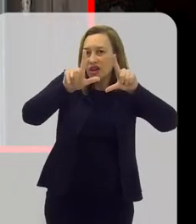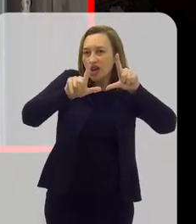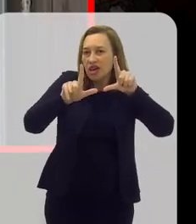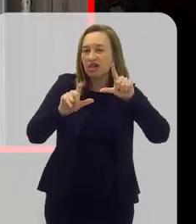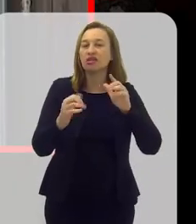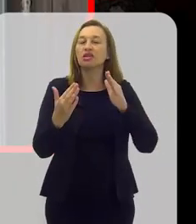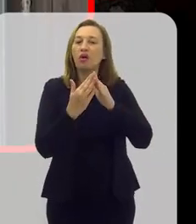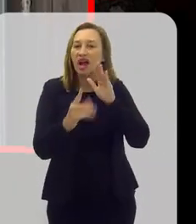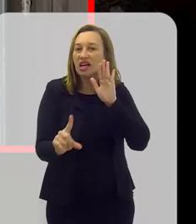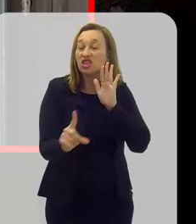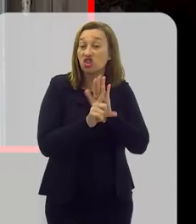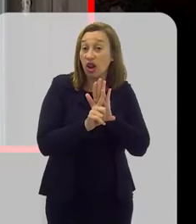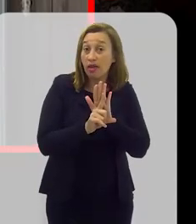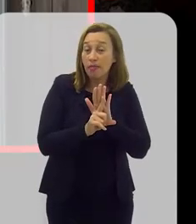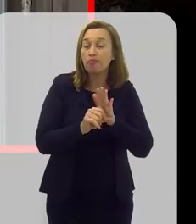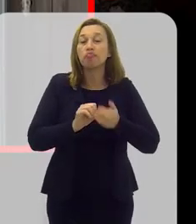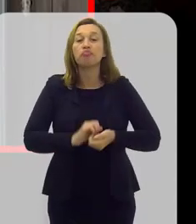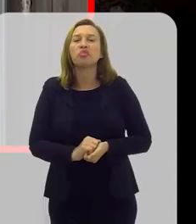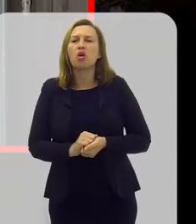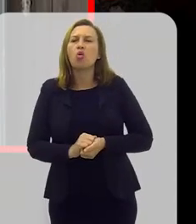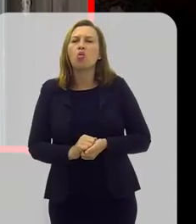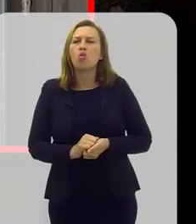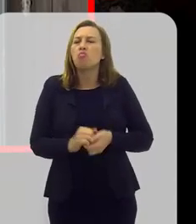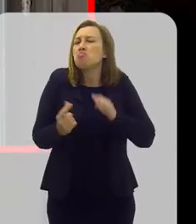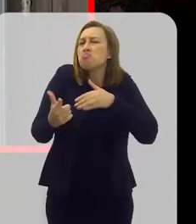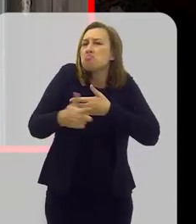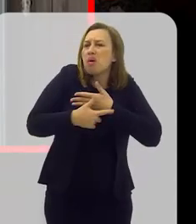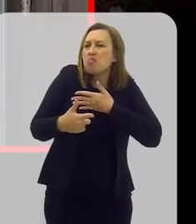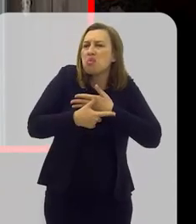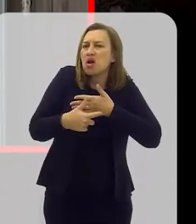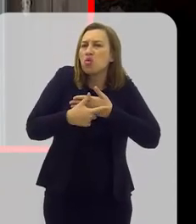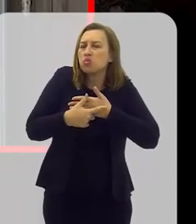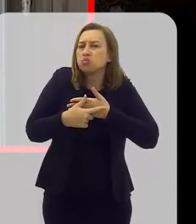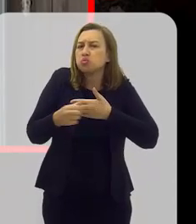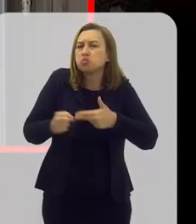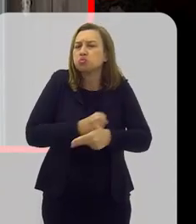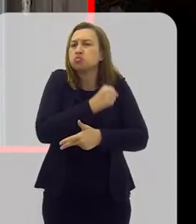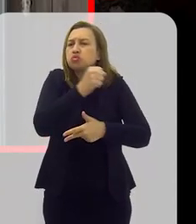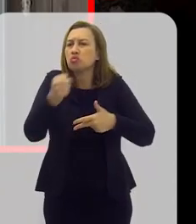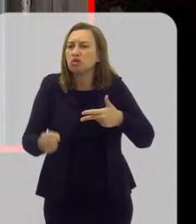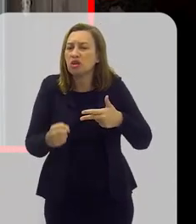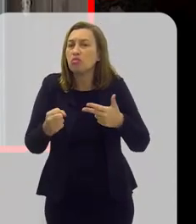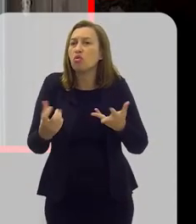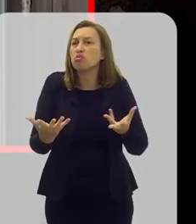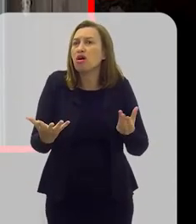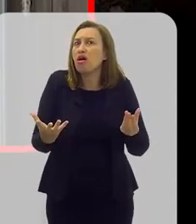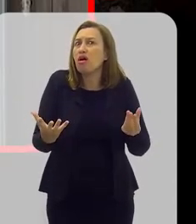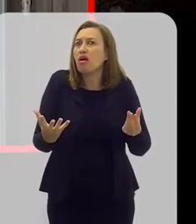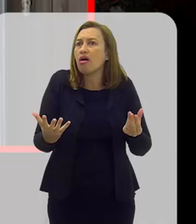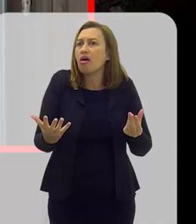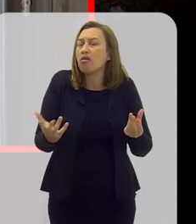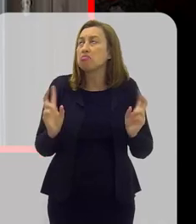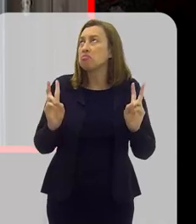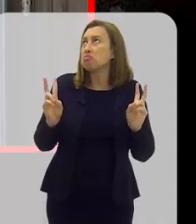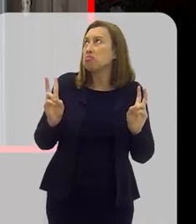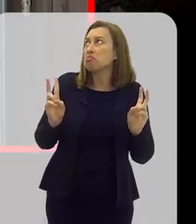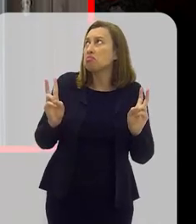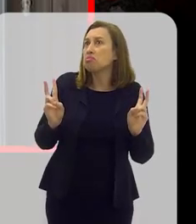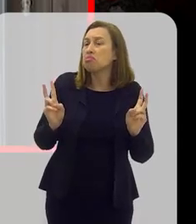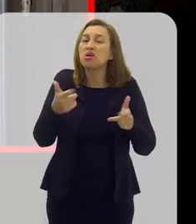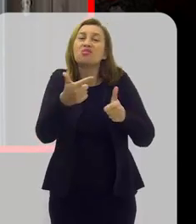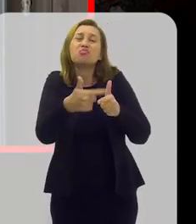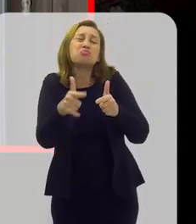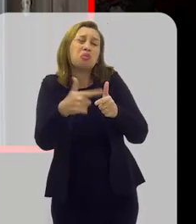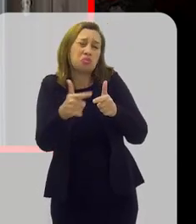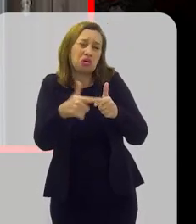de uma casa de leis. sobre o papel do poder público no que diz respeito a essa